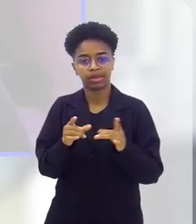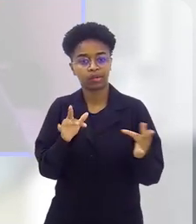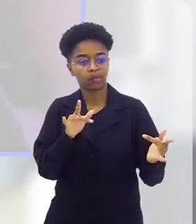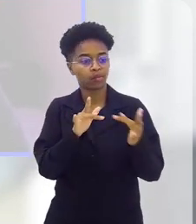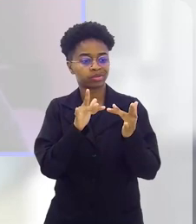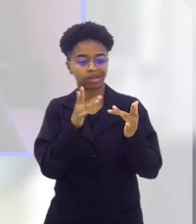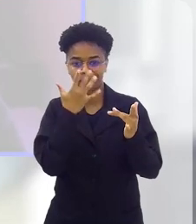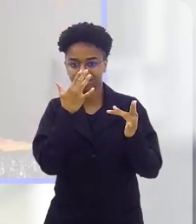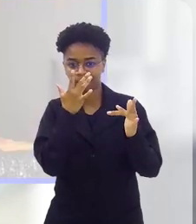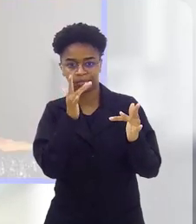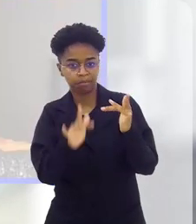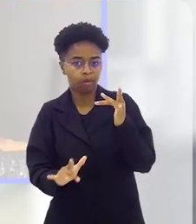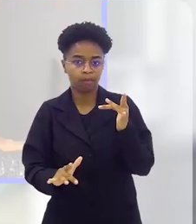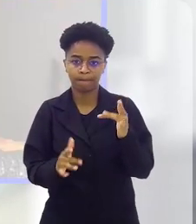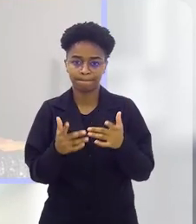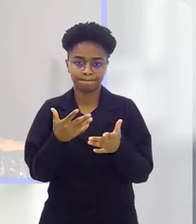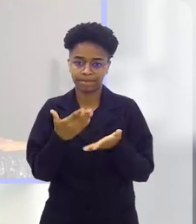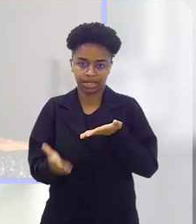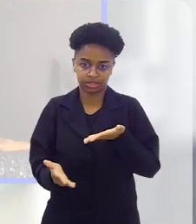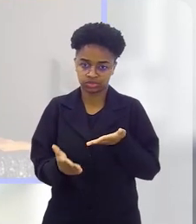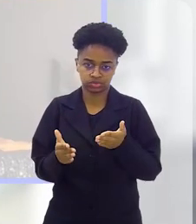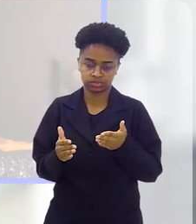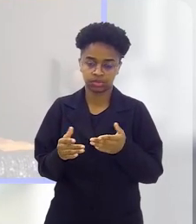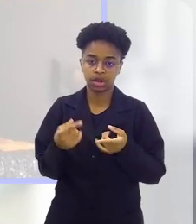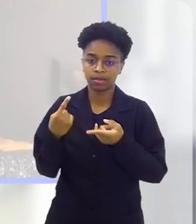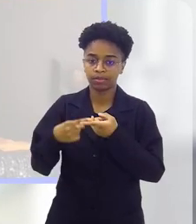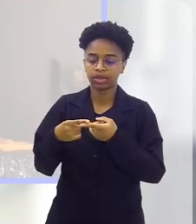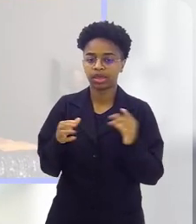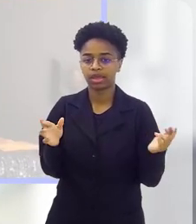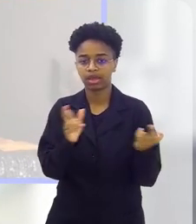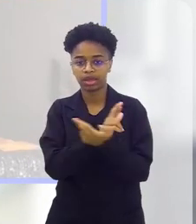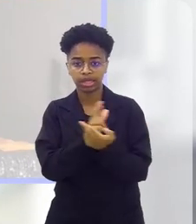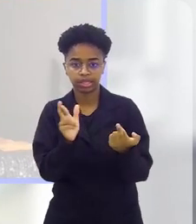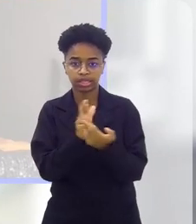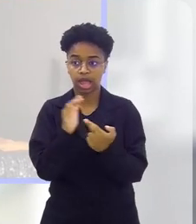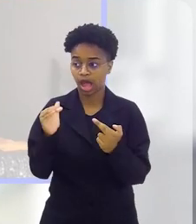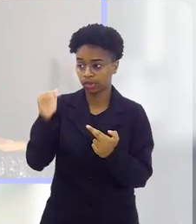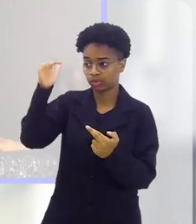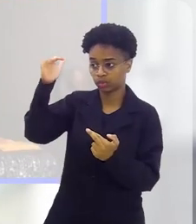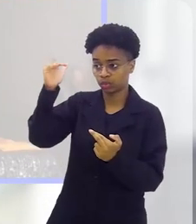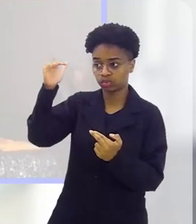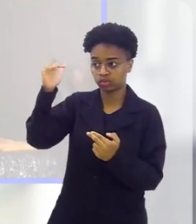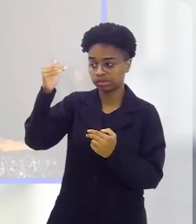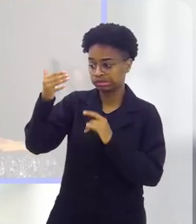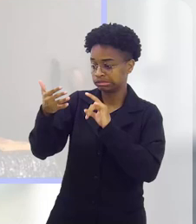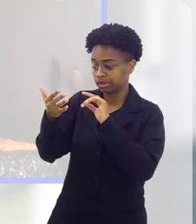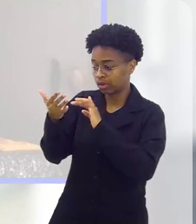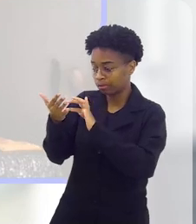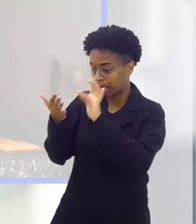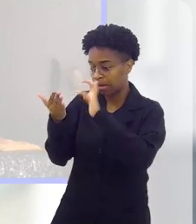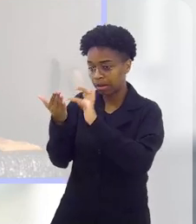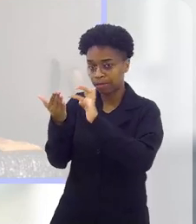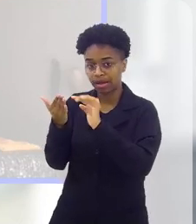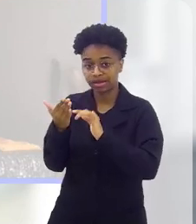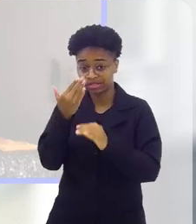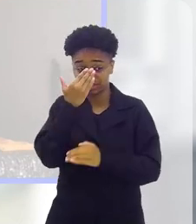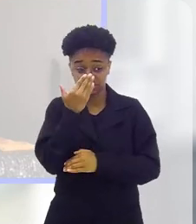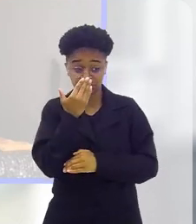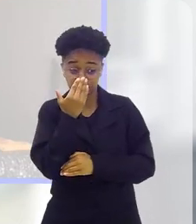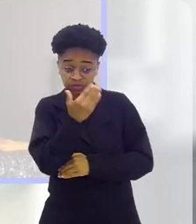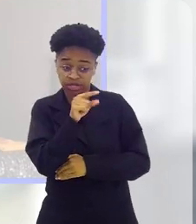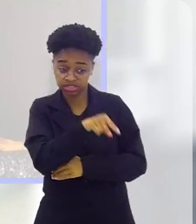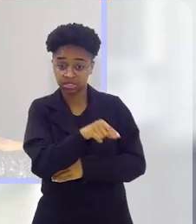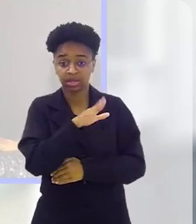o vínculo se rompe de alguma maneira. Então, até a forma de relação com... do adulto com a tela na frente da criança